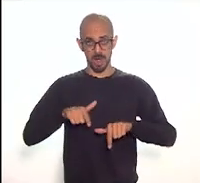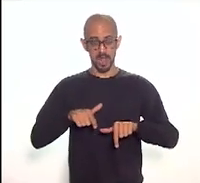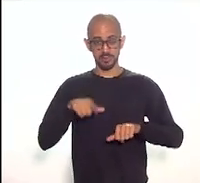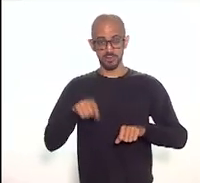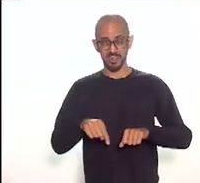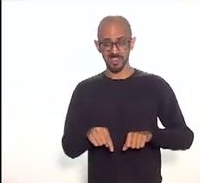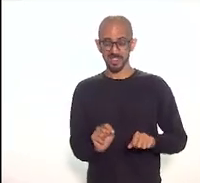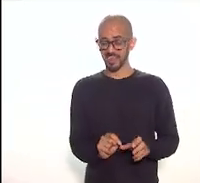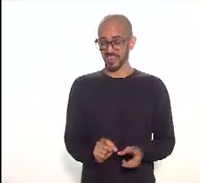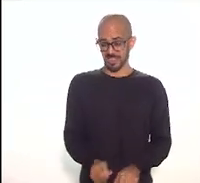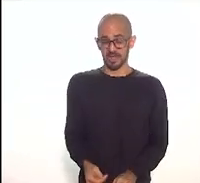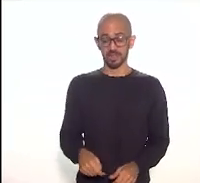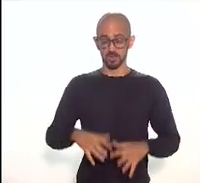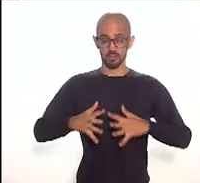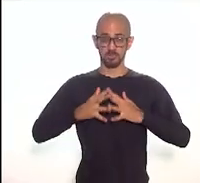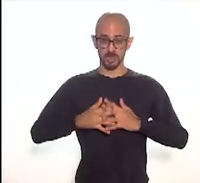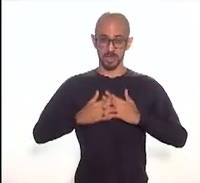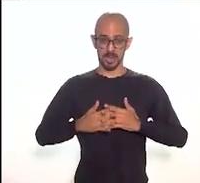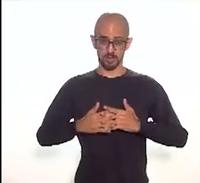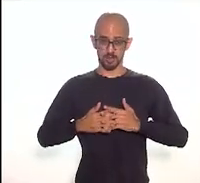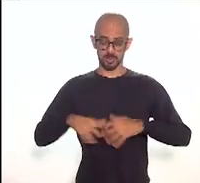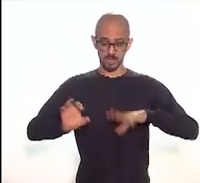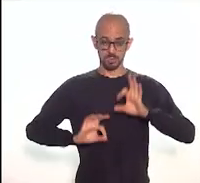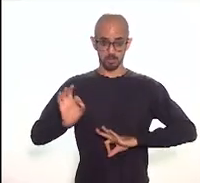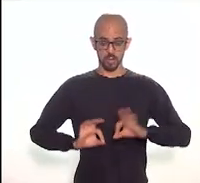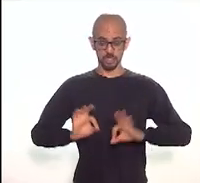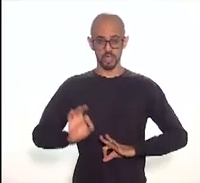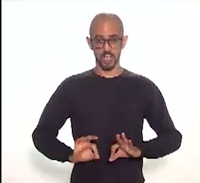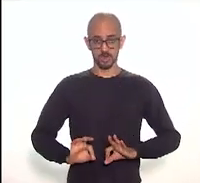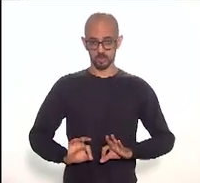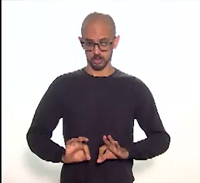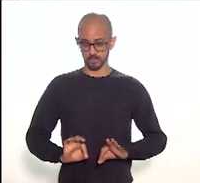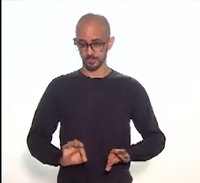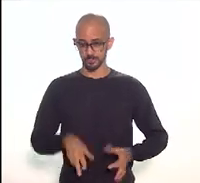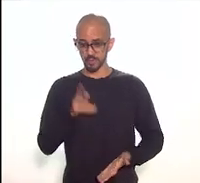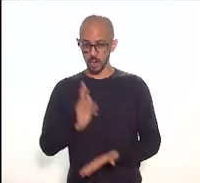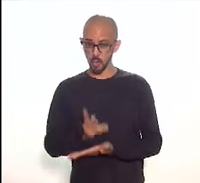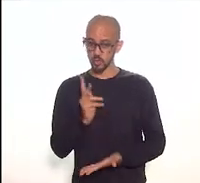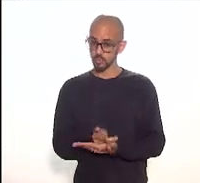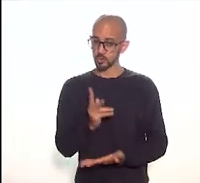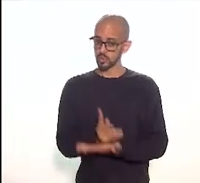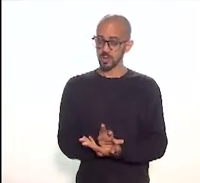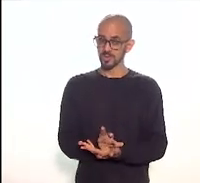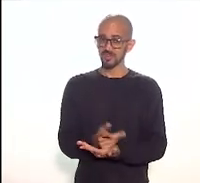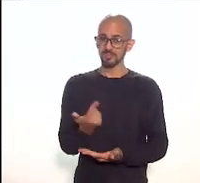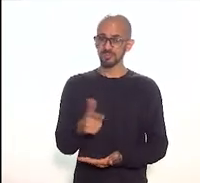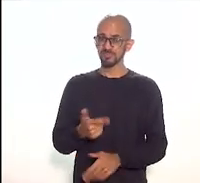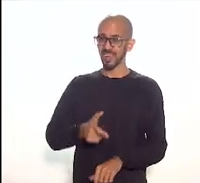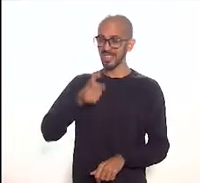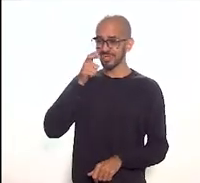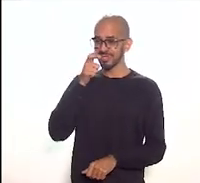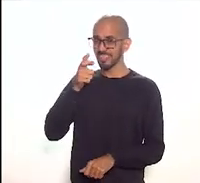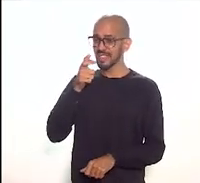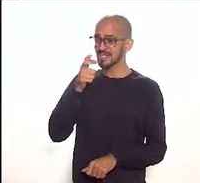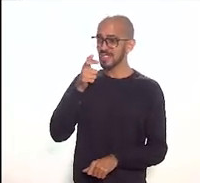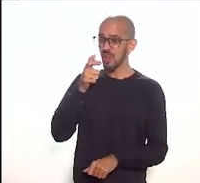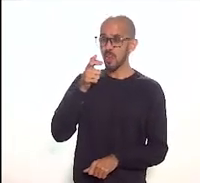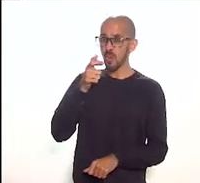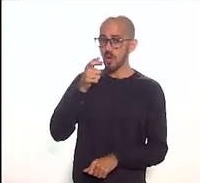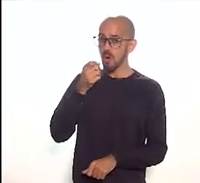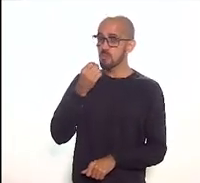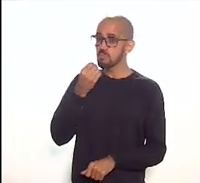deste projeto, da continuidade desse projeto, não se faz com boas intenções apenas. É